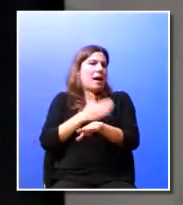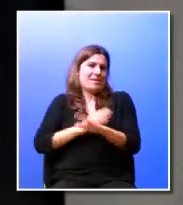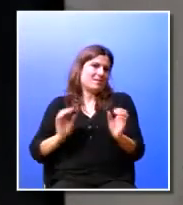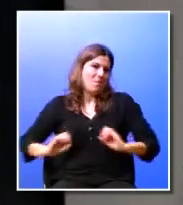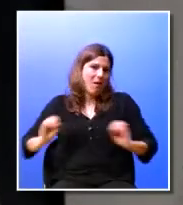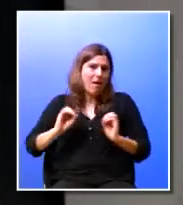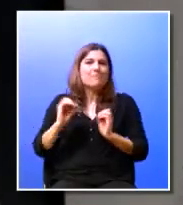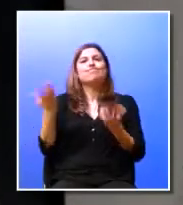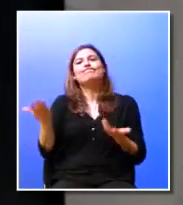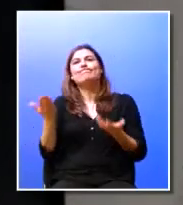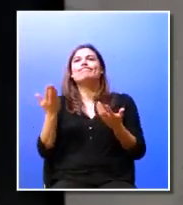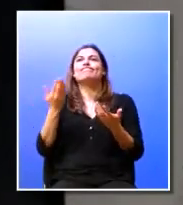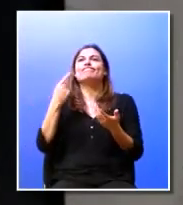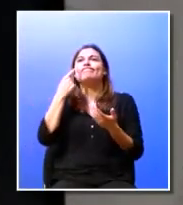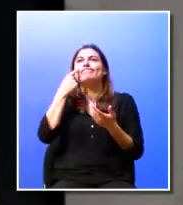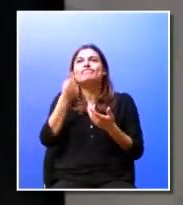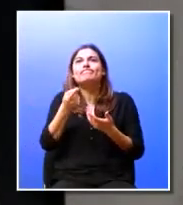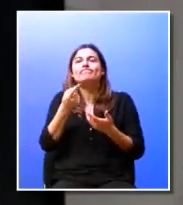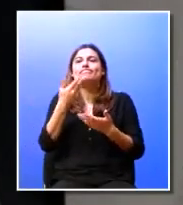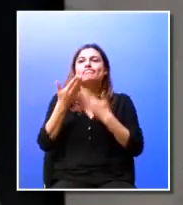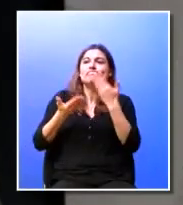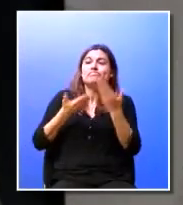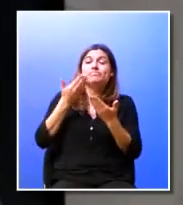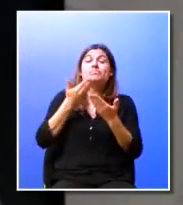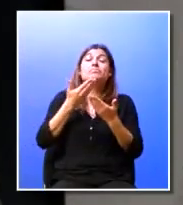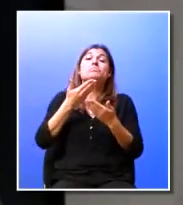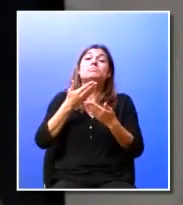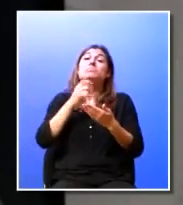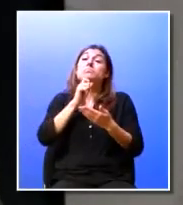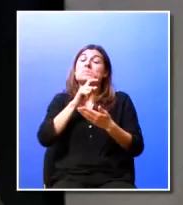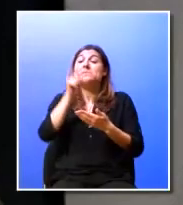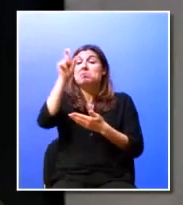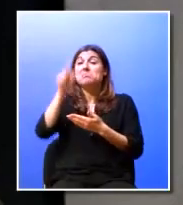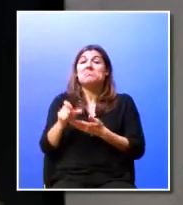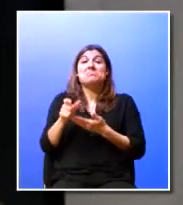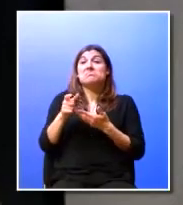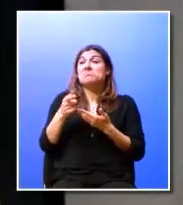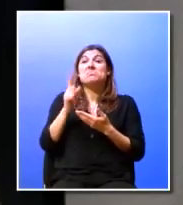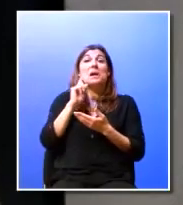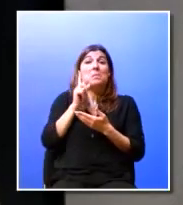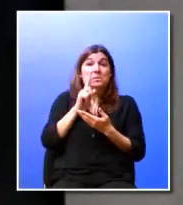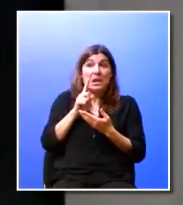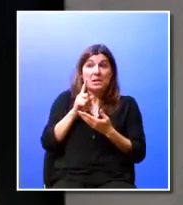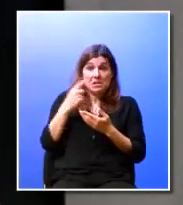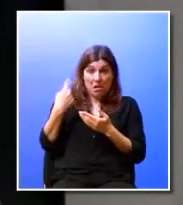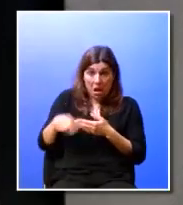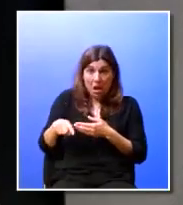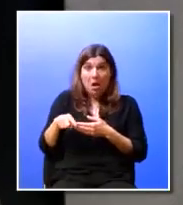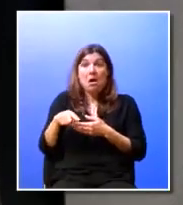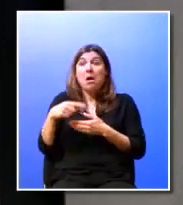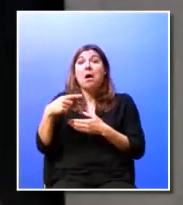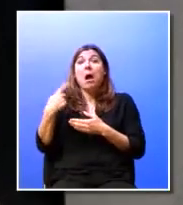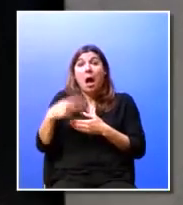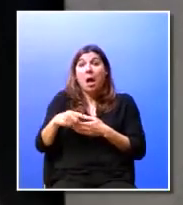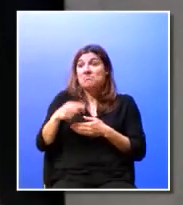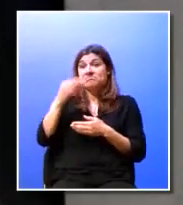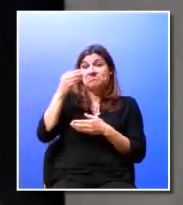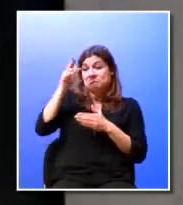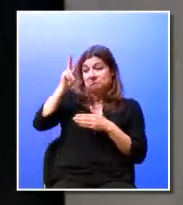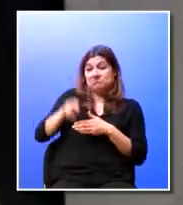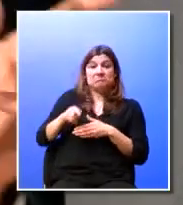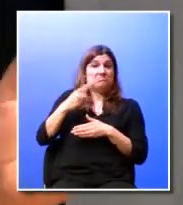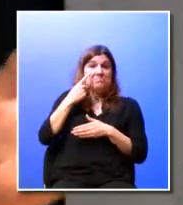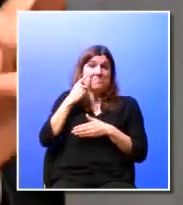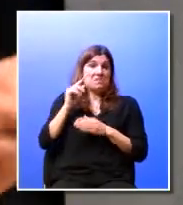vêem digamos muitas vezes não verão talvez a utilidade que isso pode ter e isto pode provocar que o aluno fique